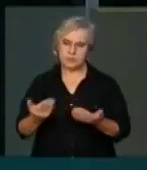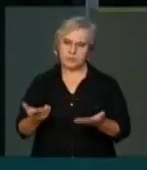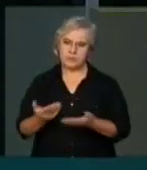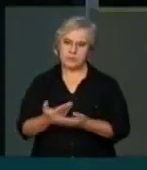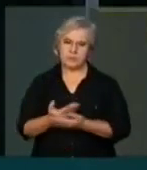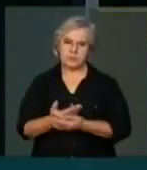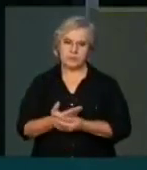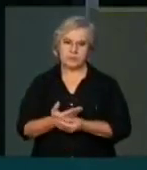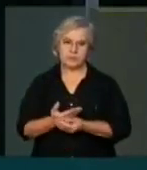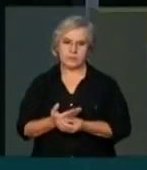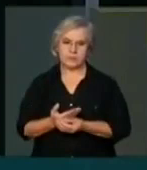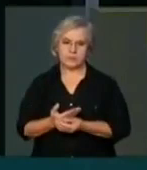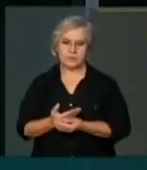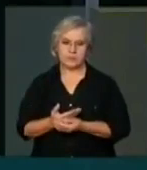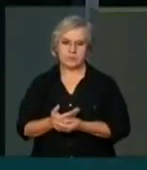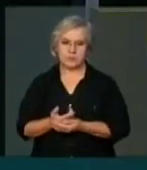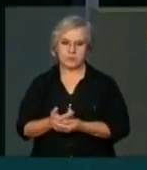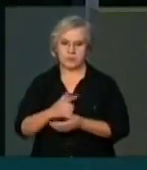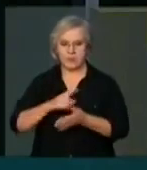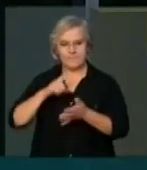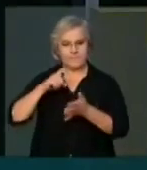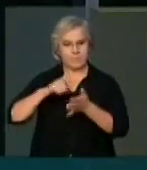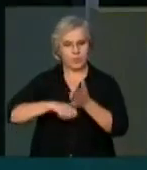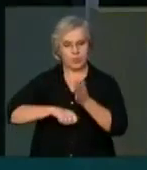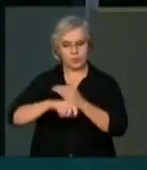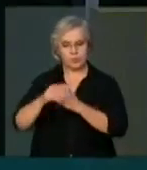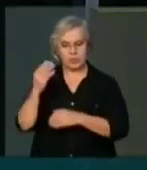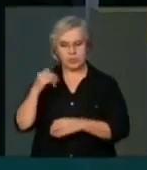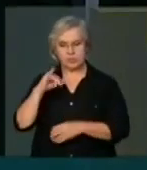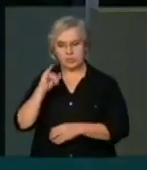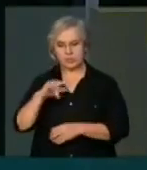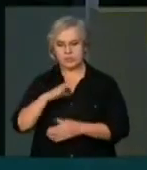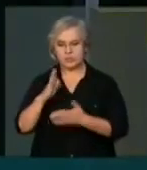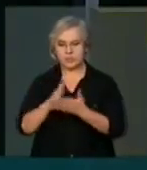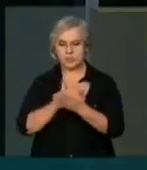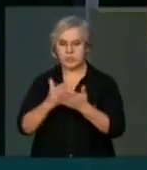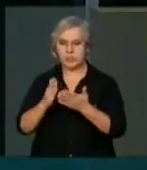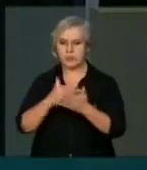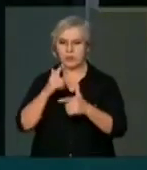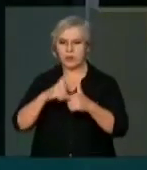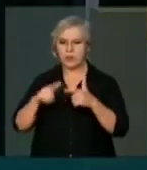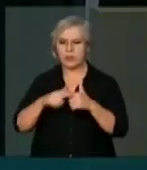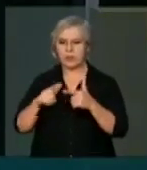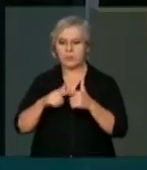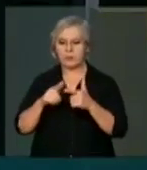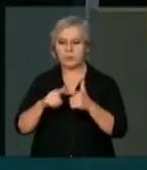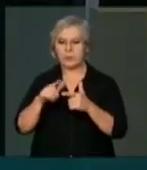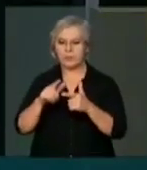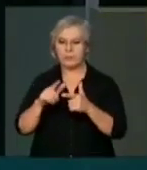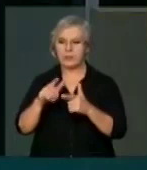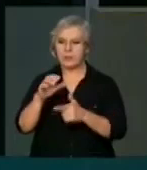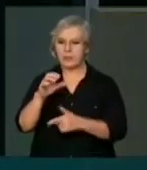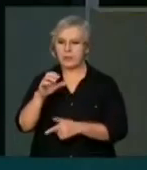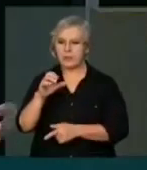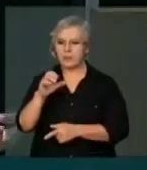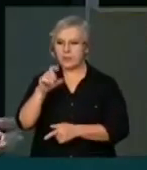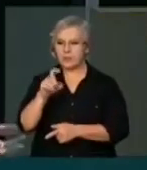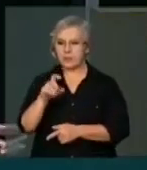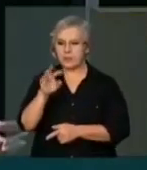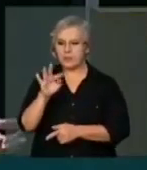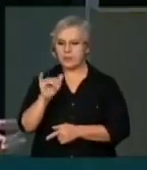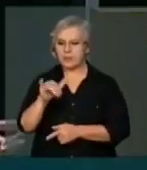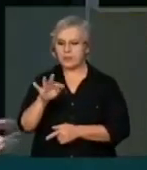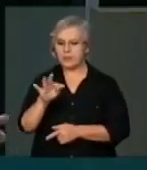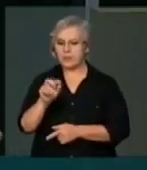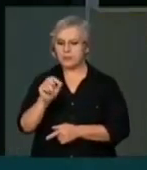resultava para o motorista quando tinha qualquer problema com o extintor de incêndio. Estivesse vencido dentro do